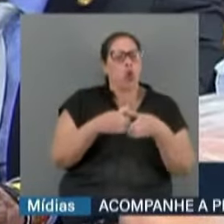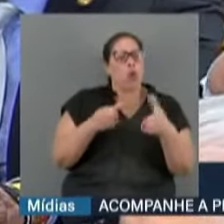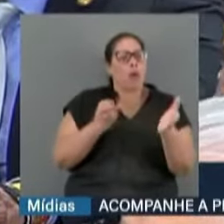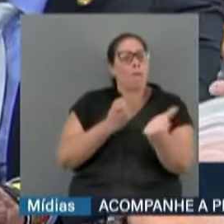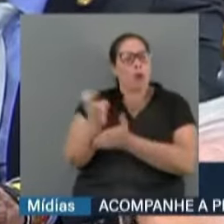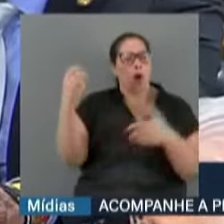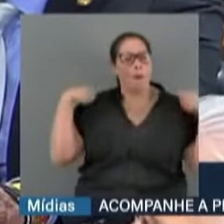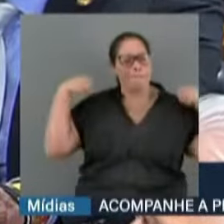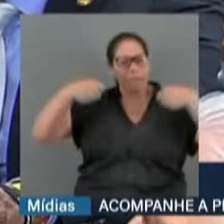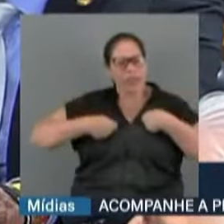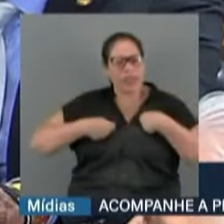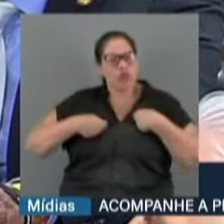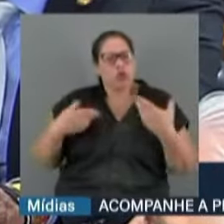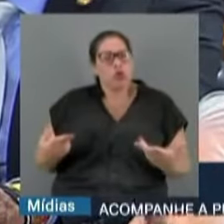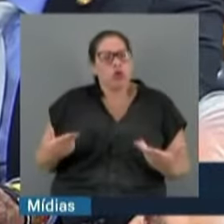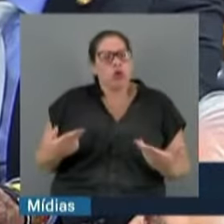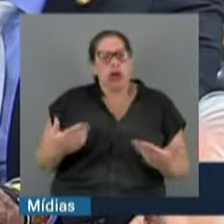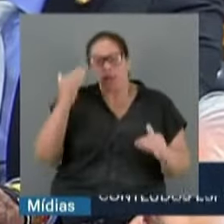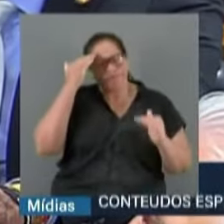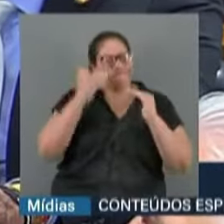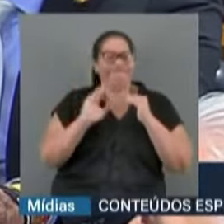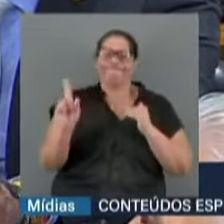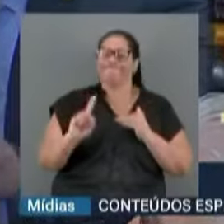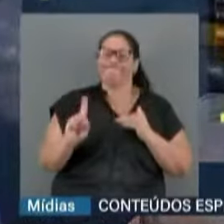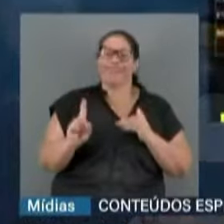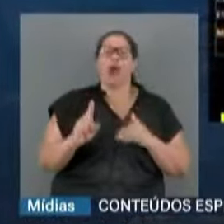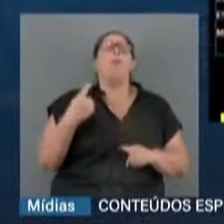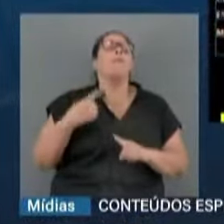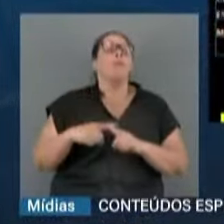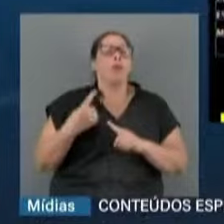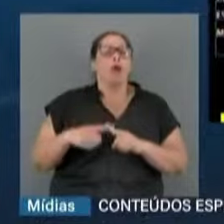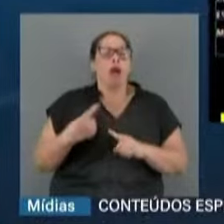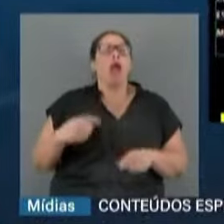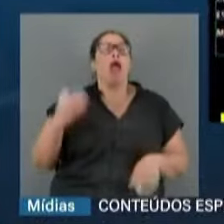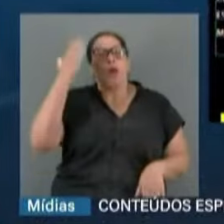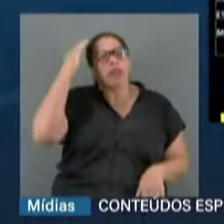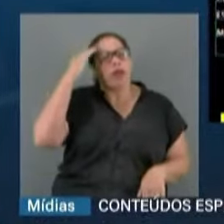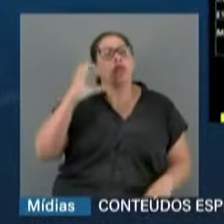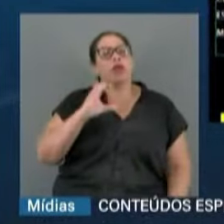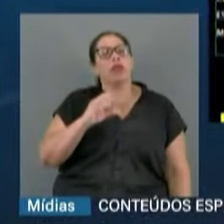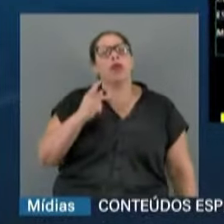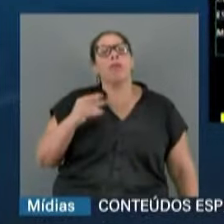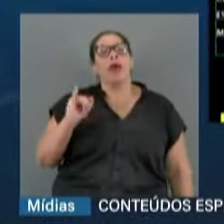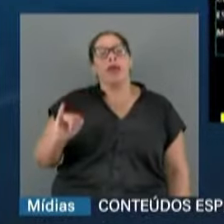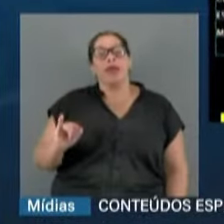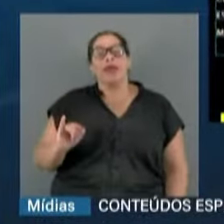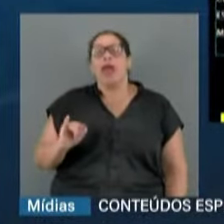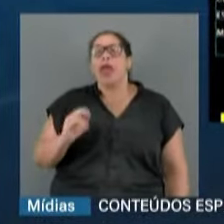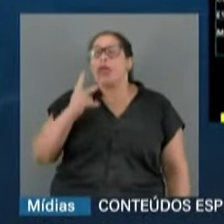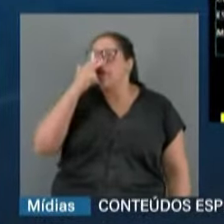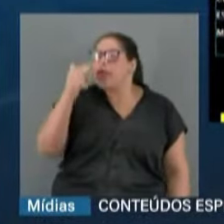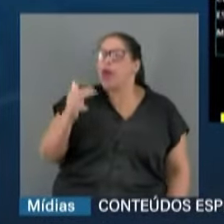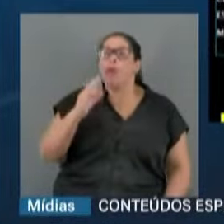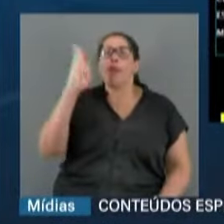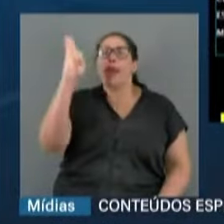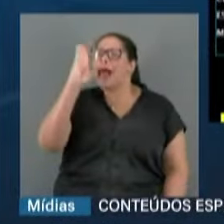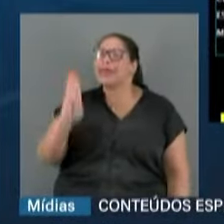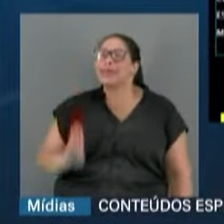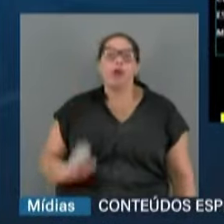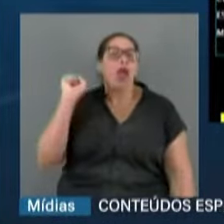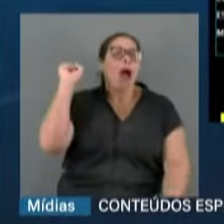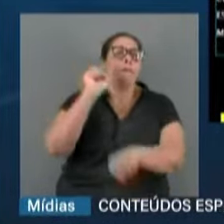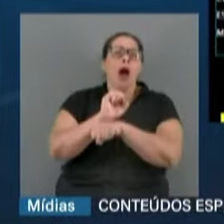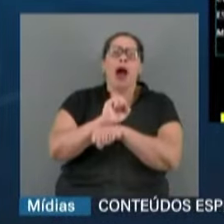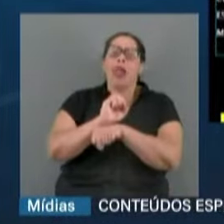ajudar o Brasil a atravessar esse momento. A gente está num momento de tensão maior. Quando a gente achava que